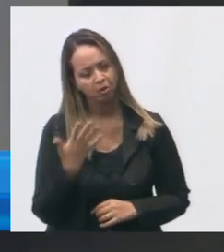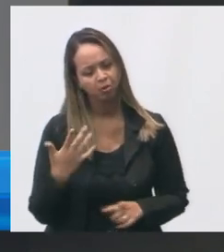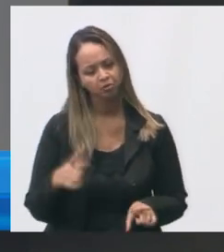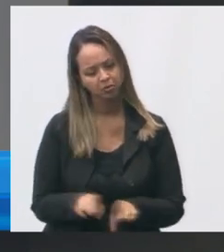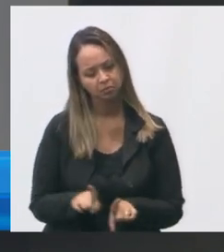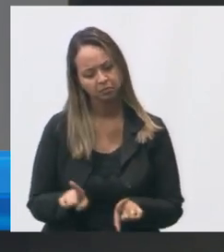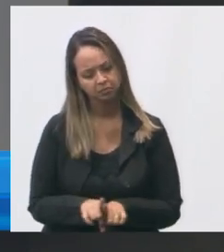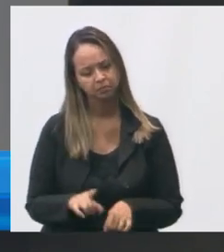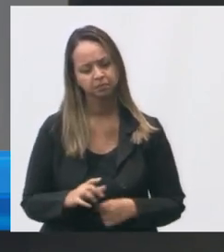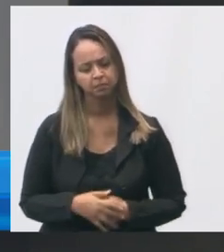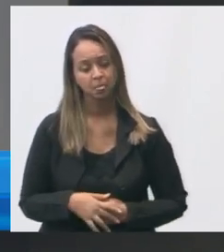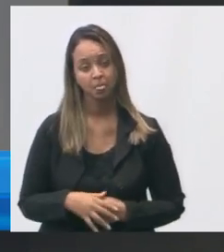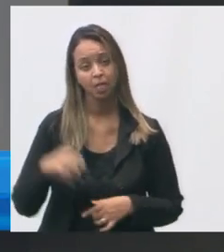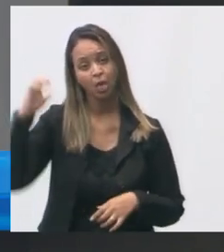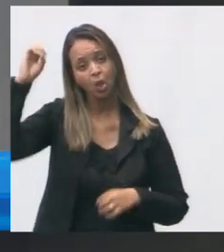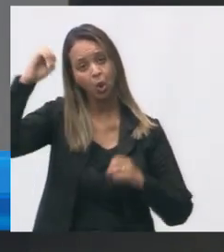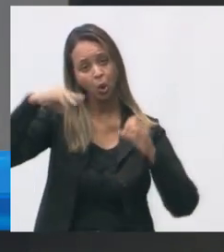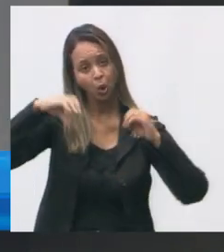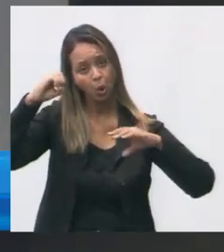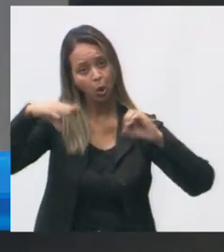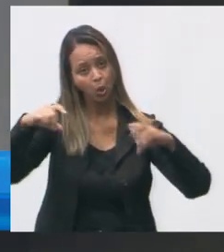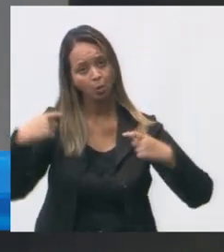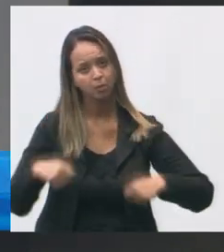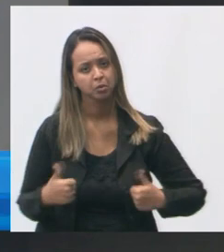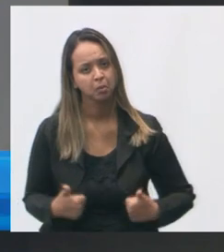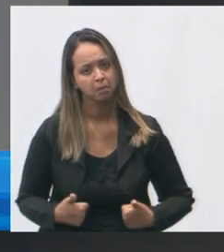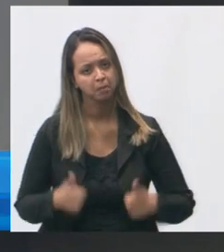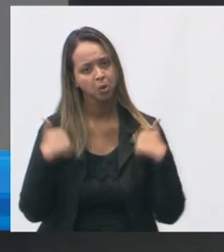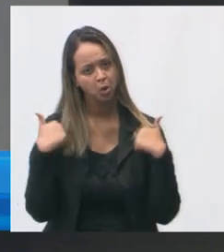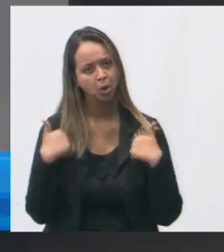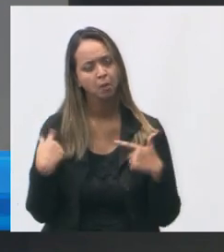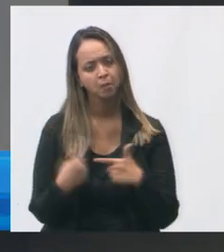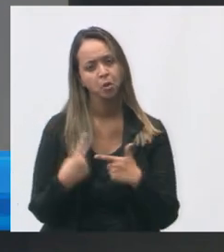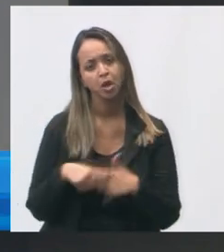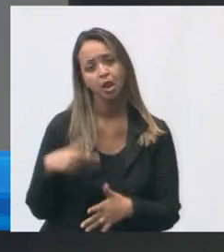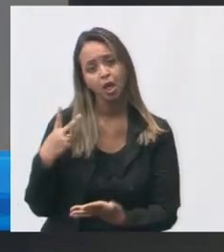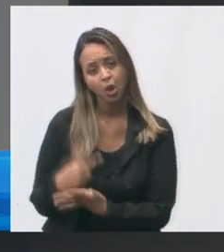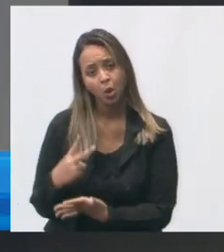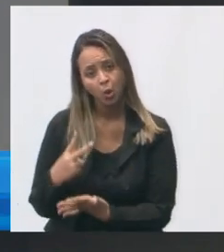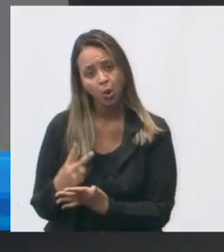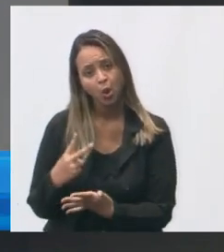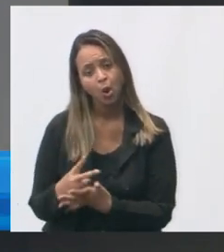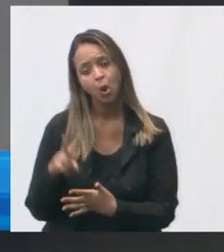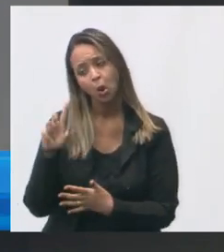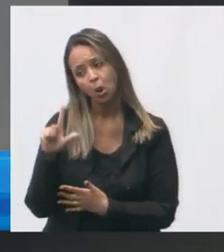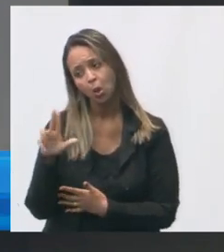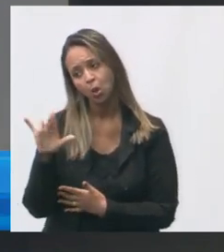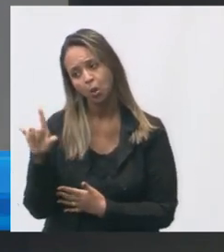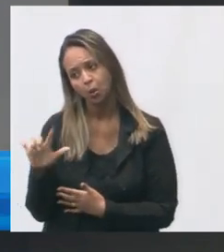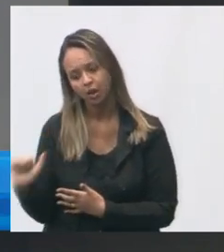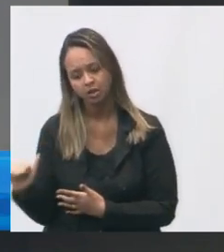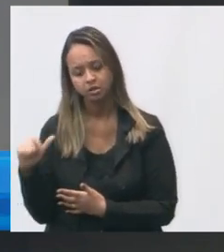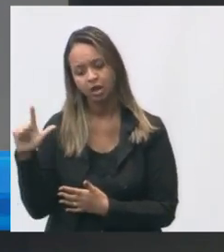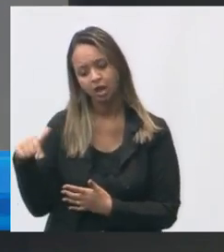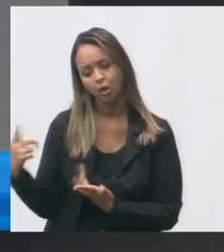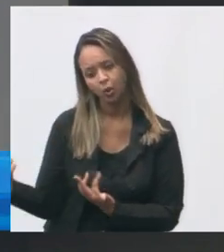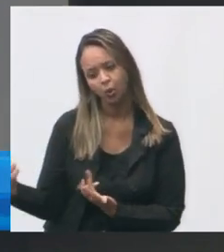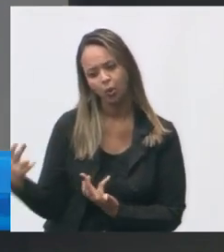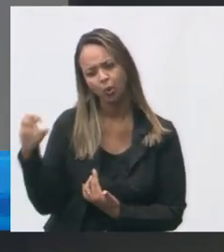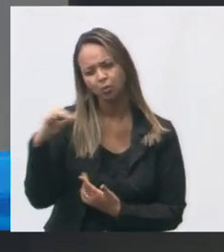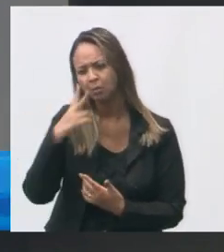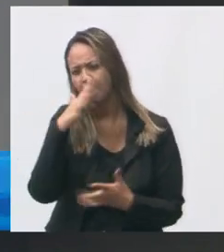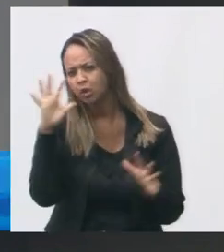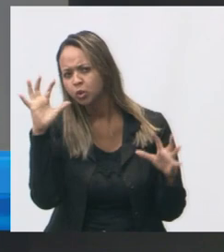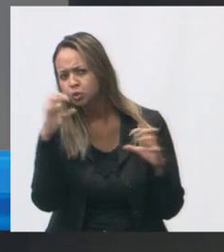a iluminação na entrada precisa ser melhorada por ela ser o mesmo padrão da de santa luísa a mesma situação da iluminação na entrada que é muito